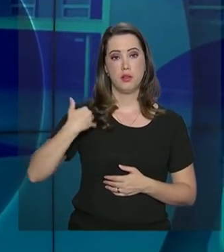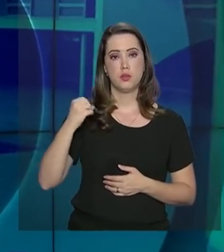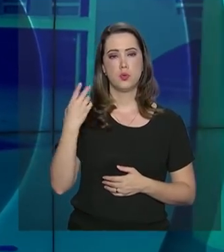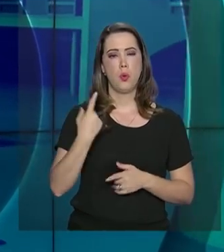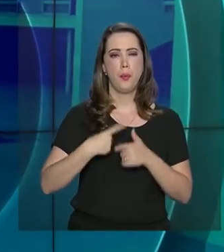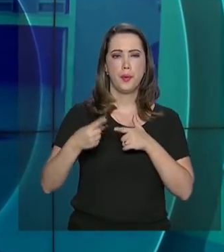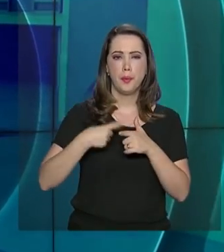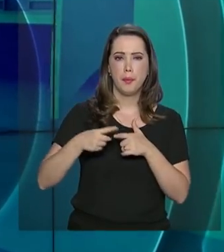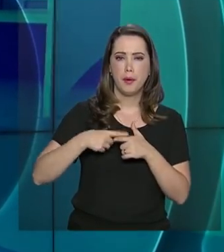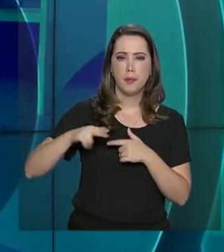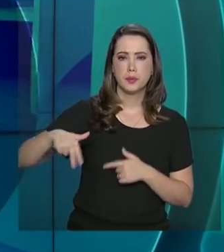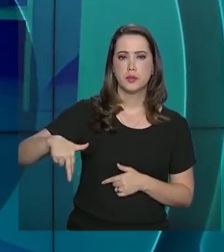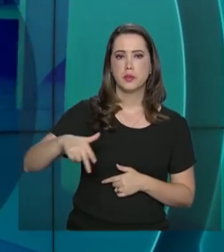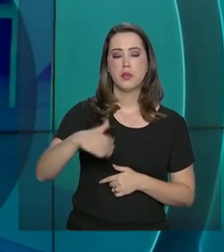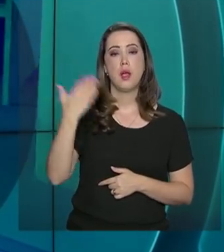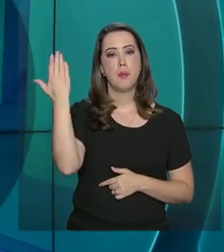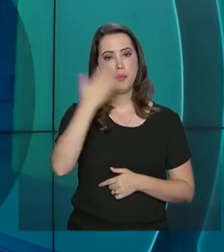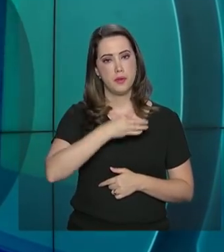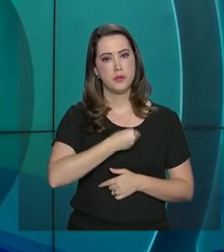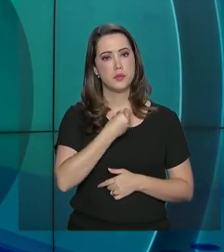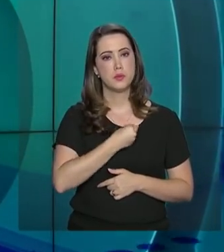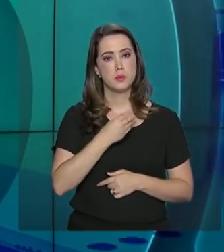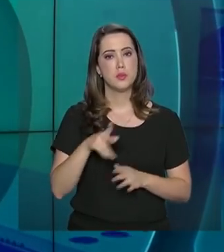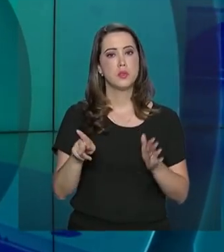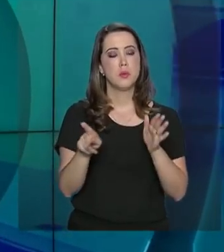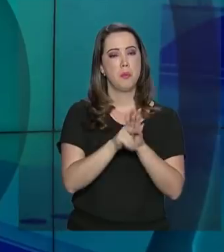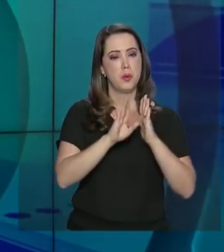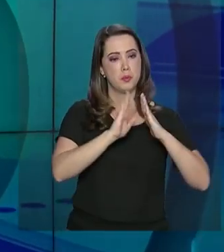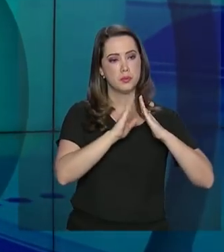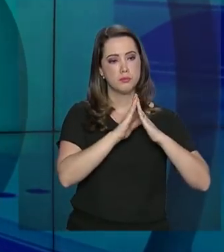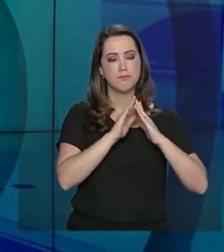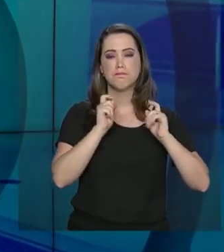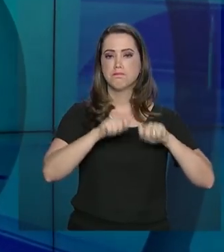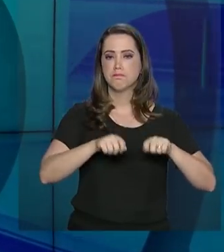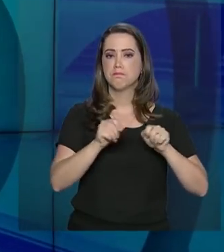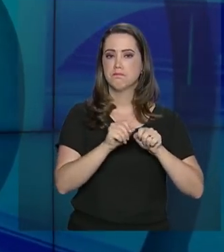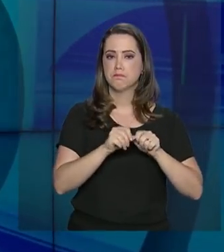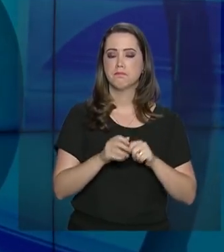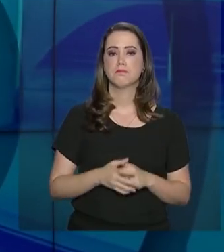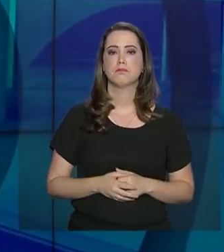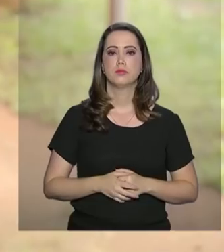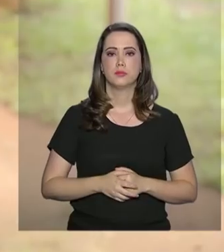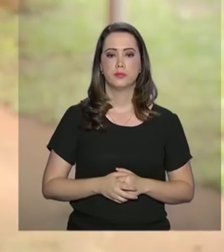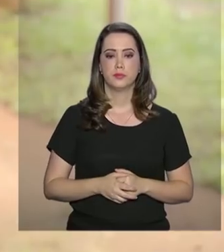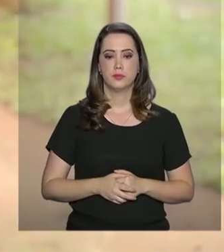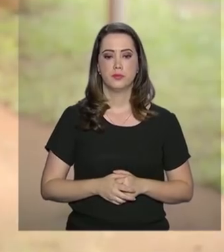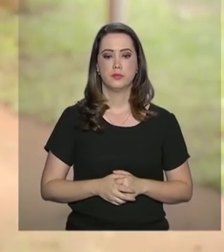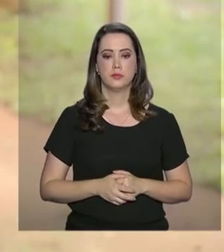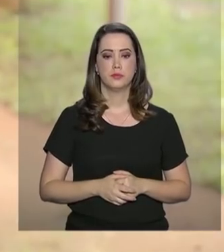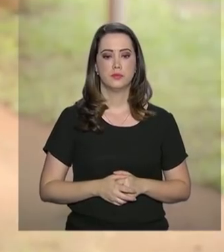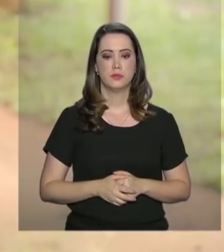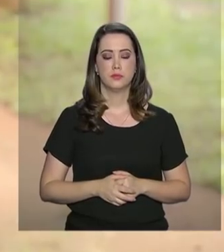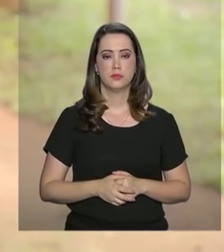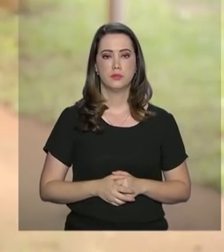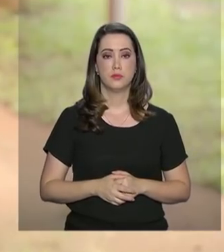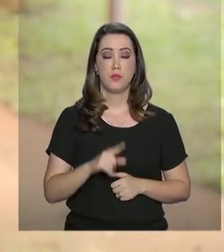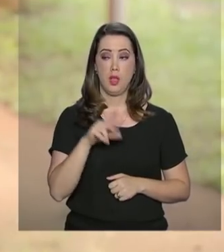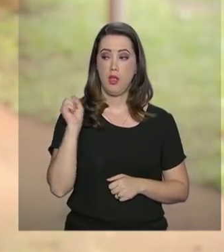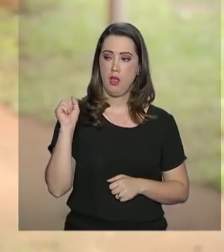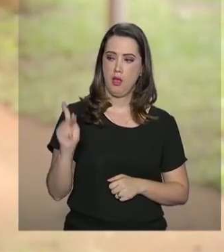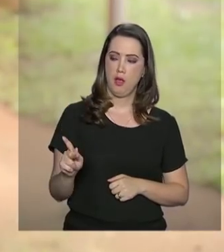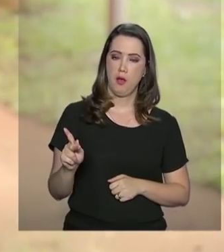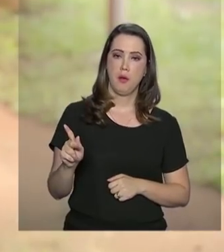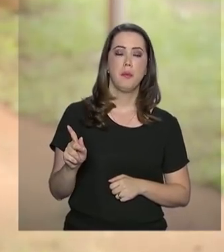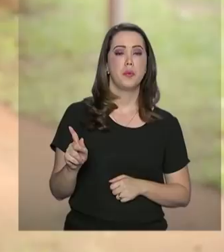dificuldades de locomoção, a prova de vida poderá ser feita na própria residência. O aposentado